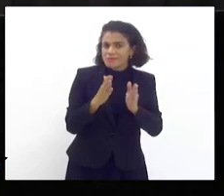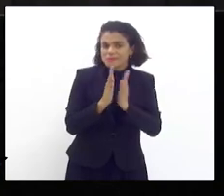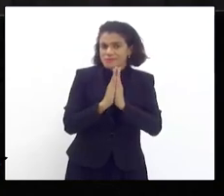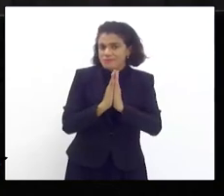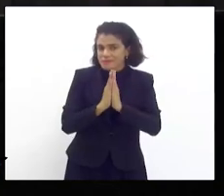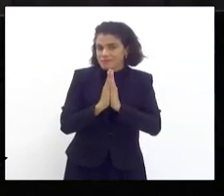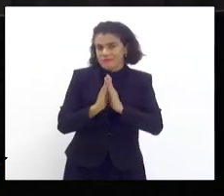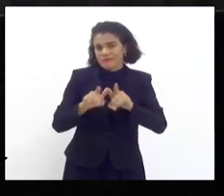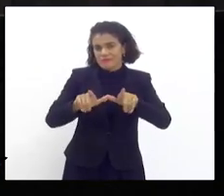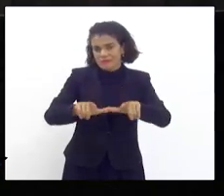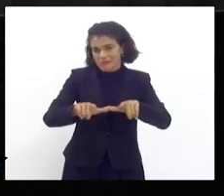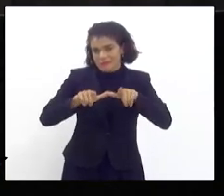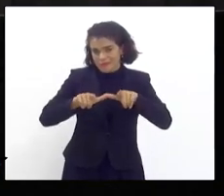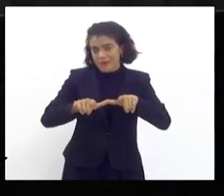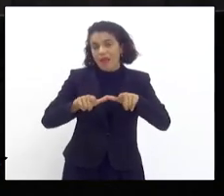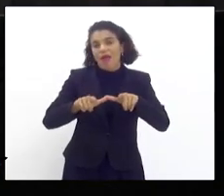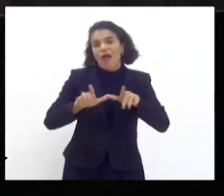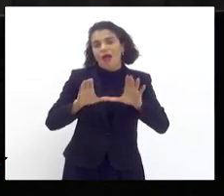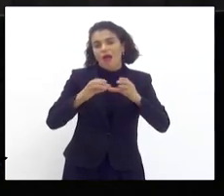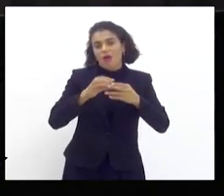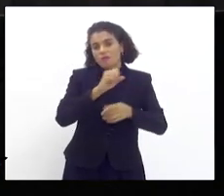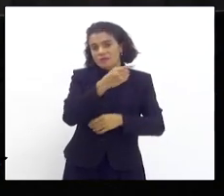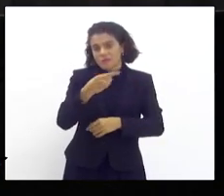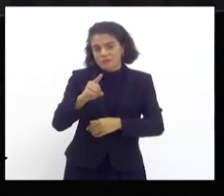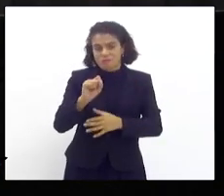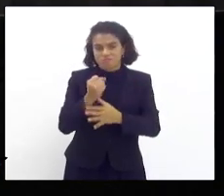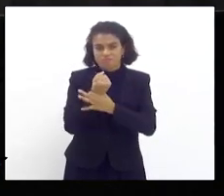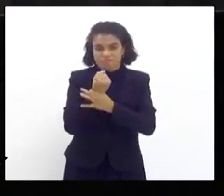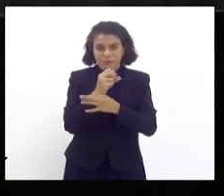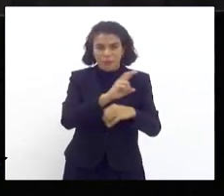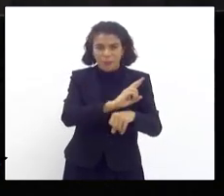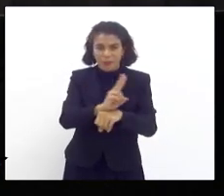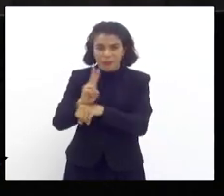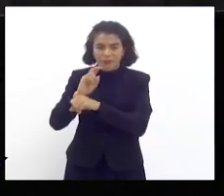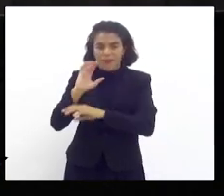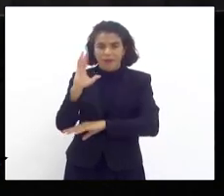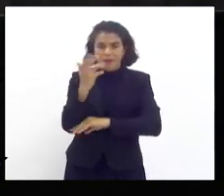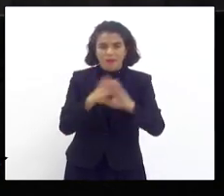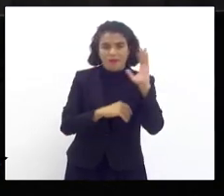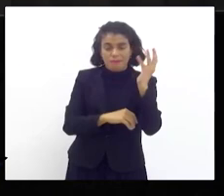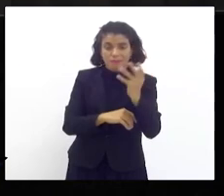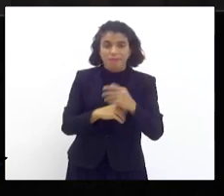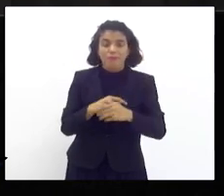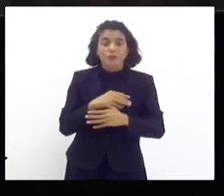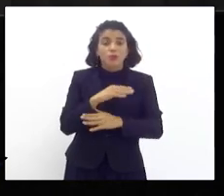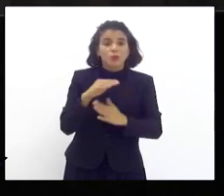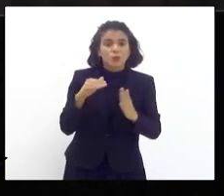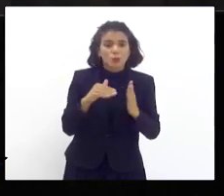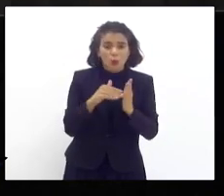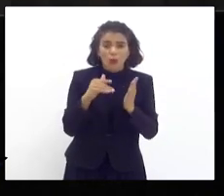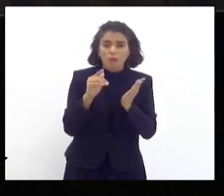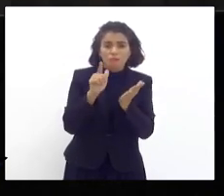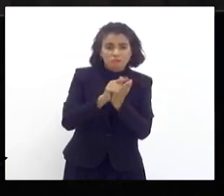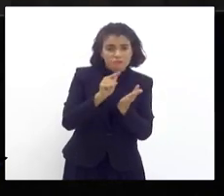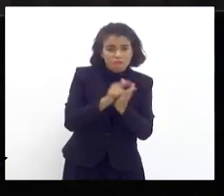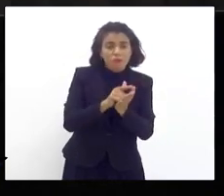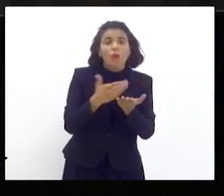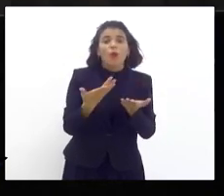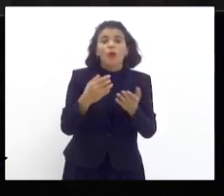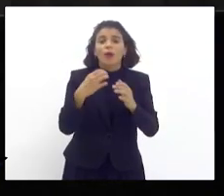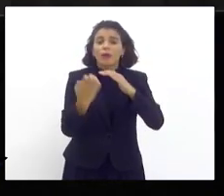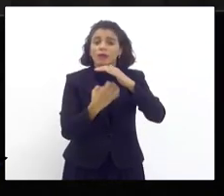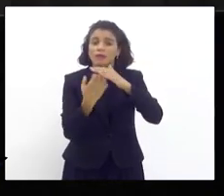à Comissão de Saneamento Ambiental do Plácio de Pautas. Todas as avarias foram constatadas, quais foram as empresas que